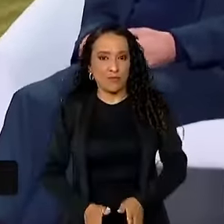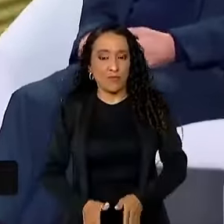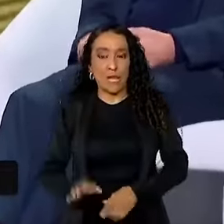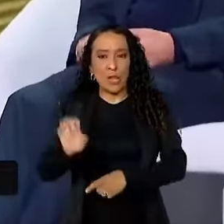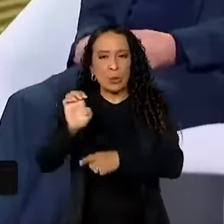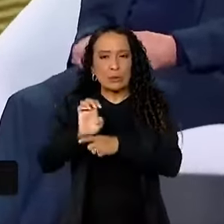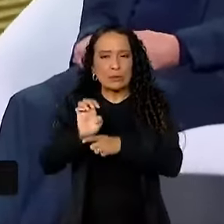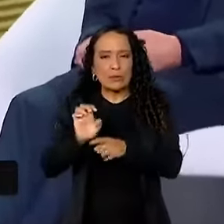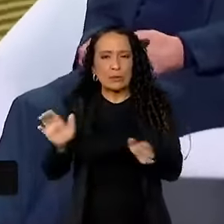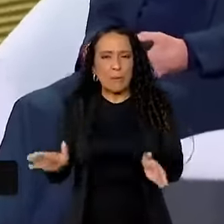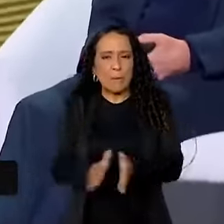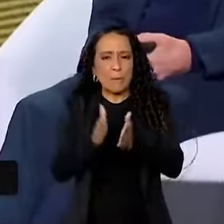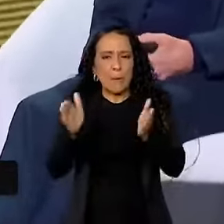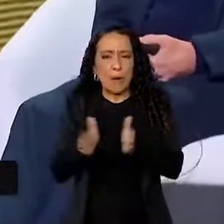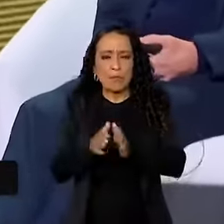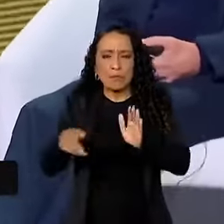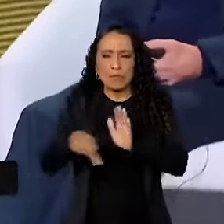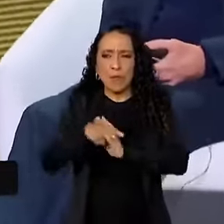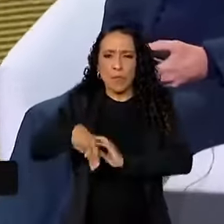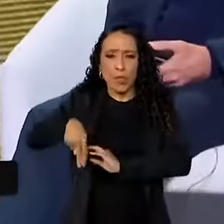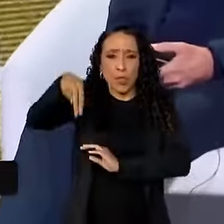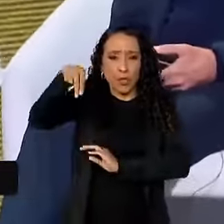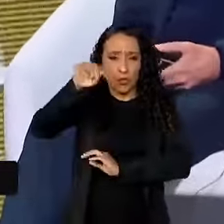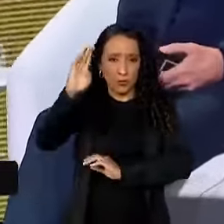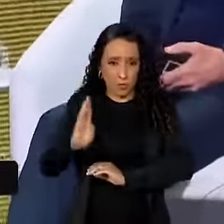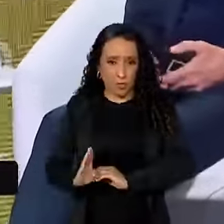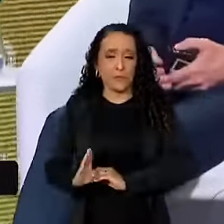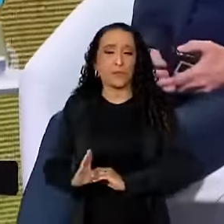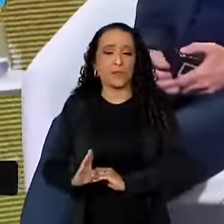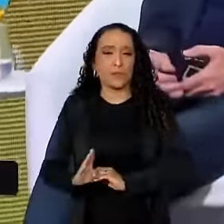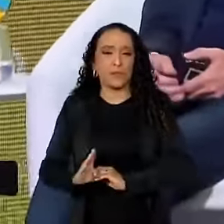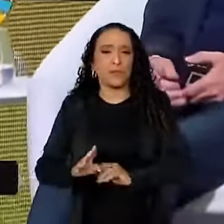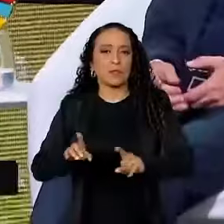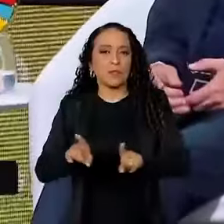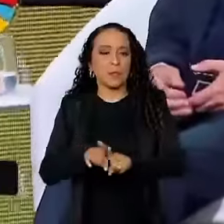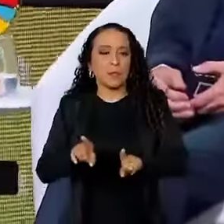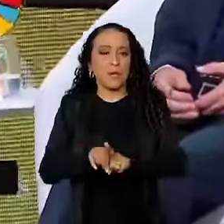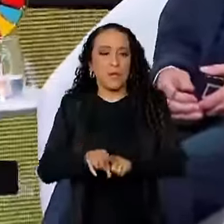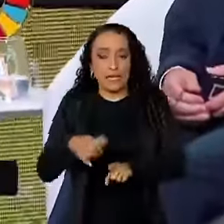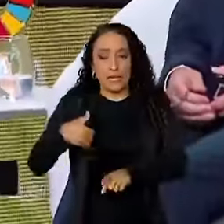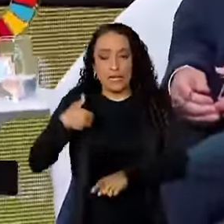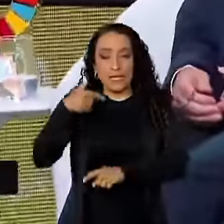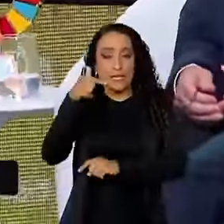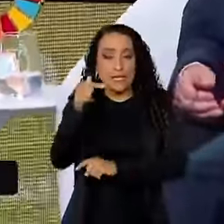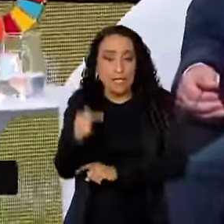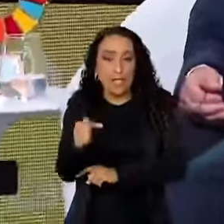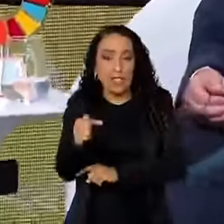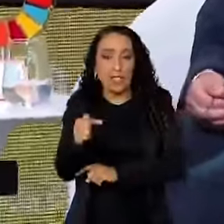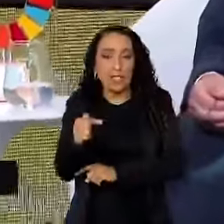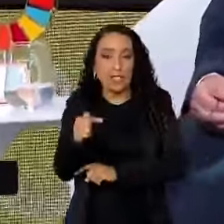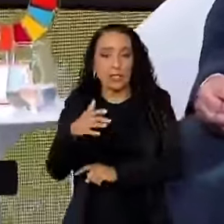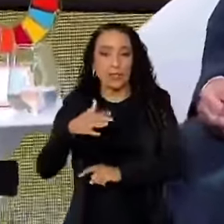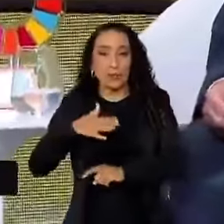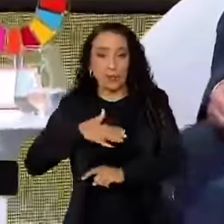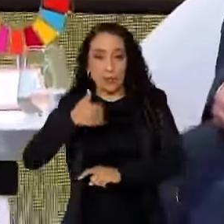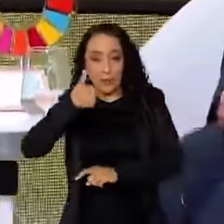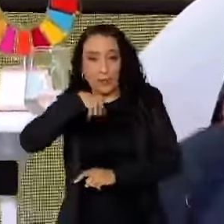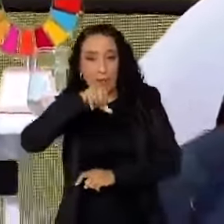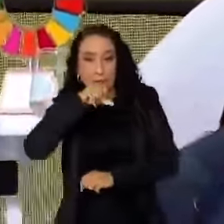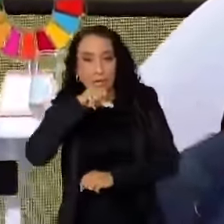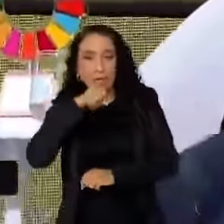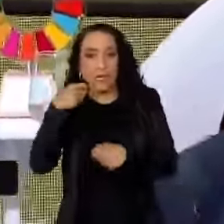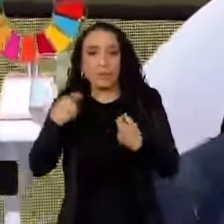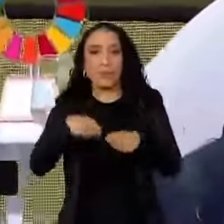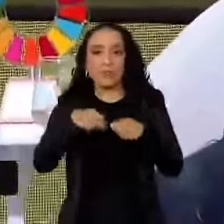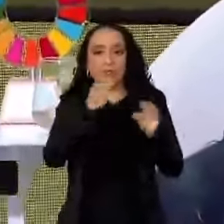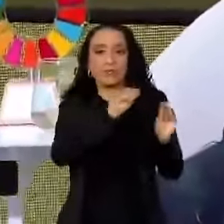estado muito pobre do Nordeste e com 7 anos de idade a minha mãe teve que